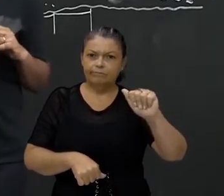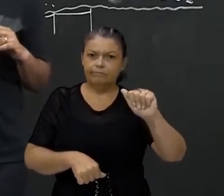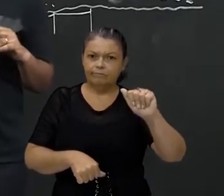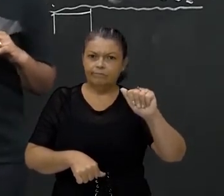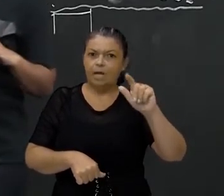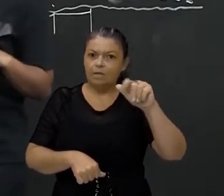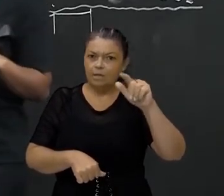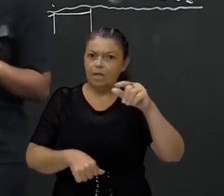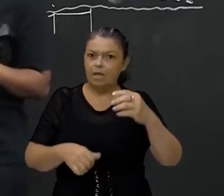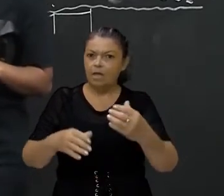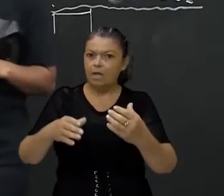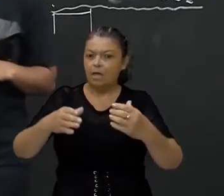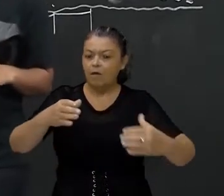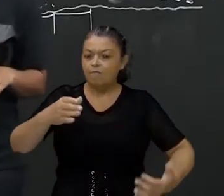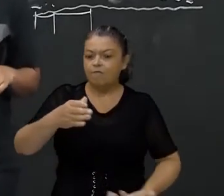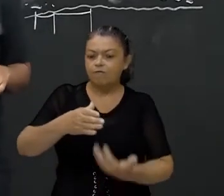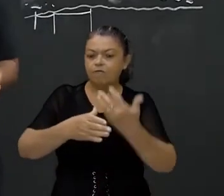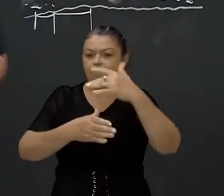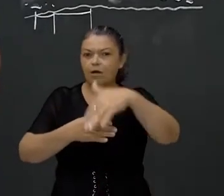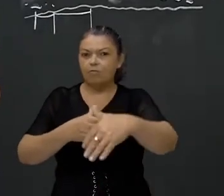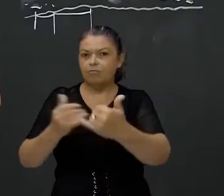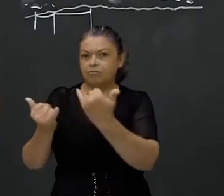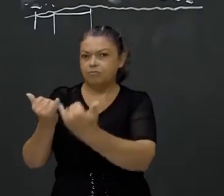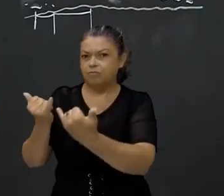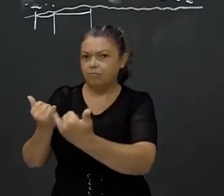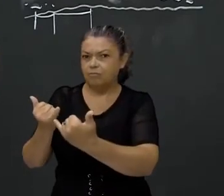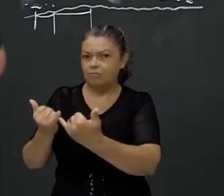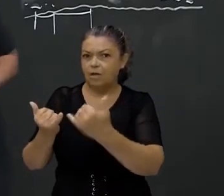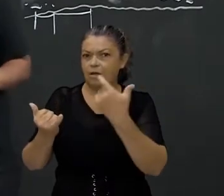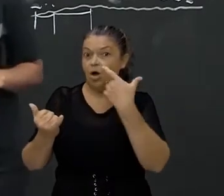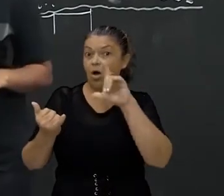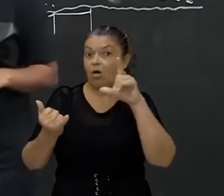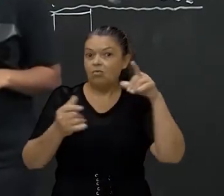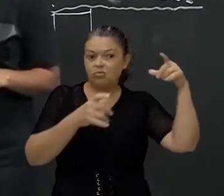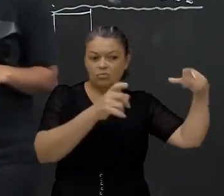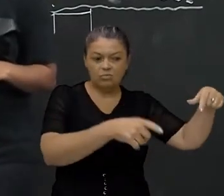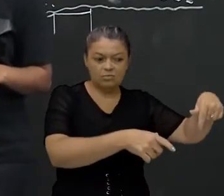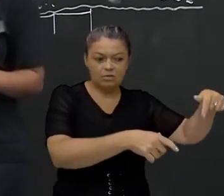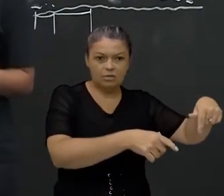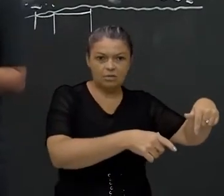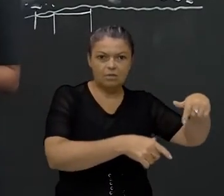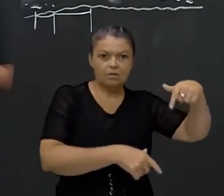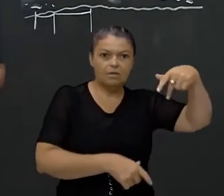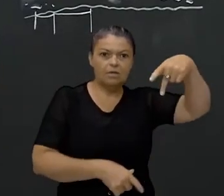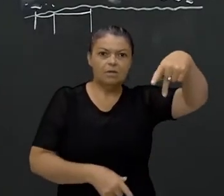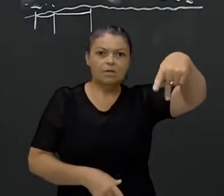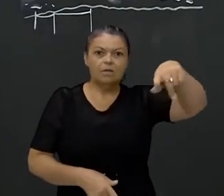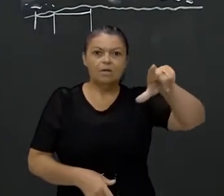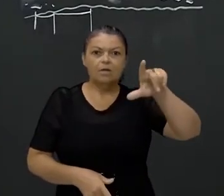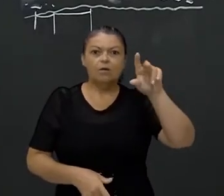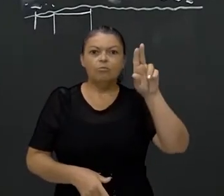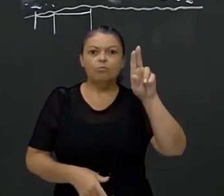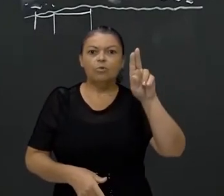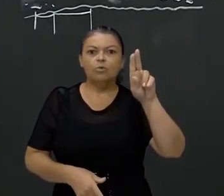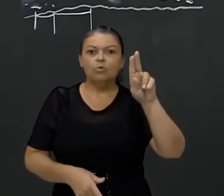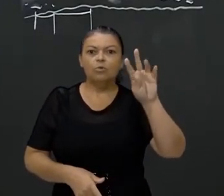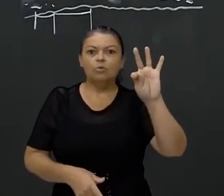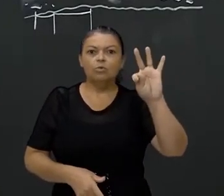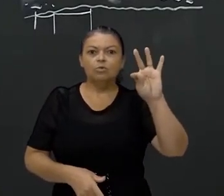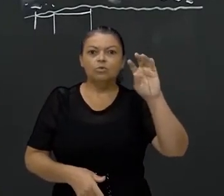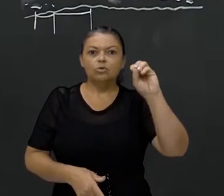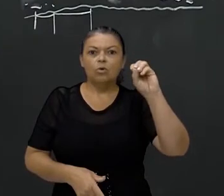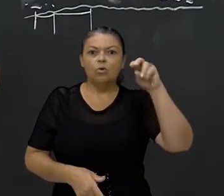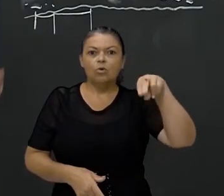Agora, vamos te falar de um outro exemplo, que é o tipo de rocha plutônica. A plutônica, a formação dela é um processo mais